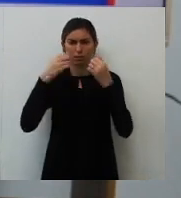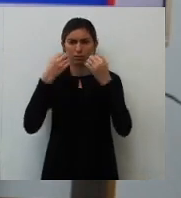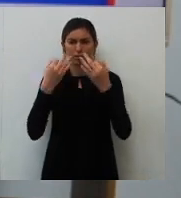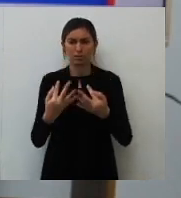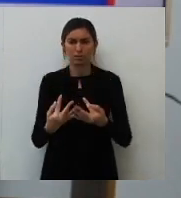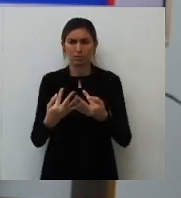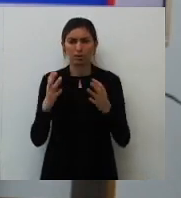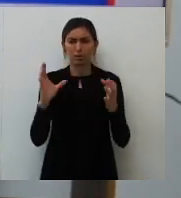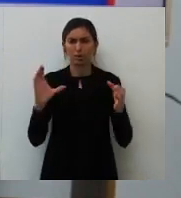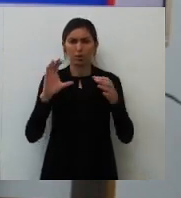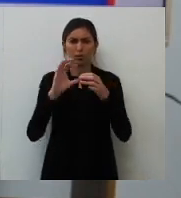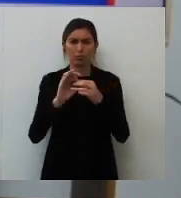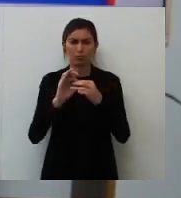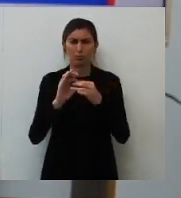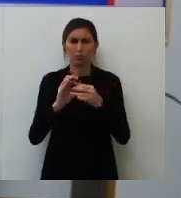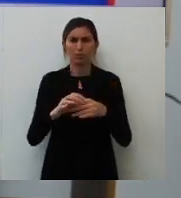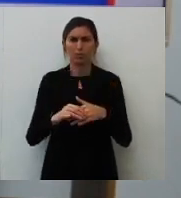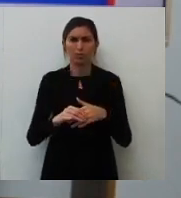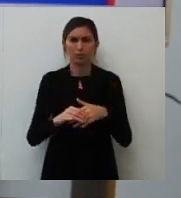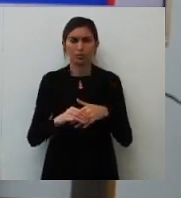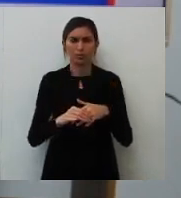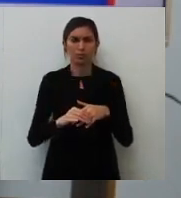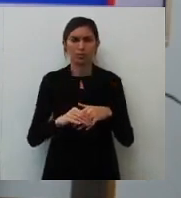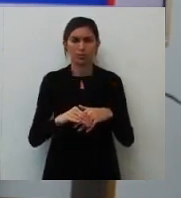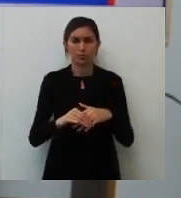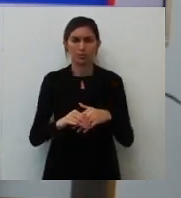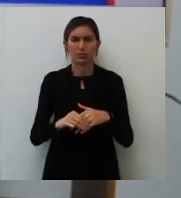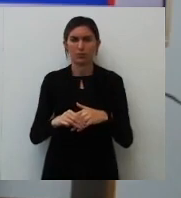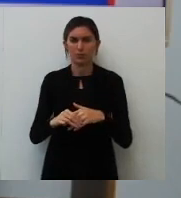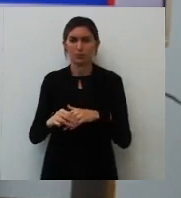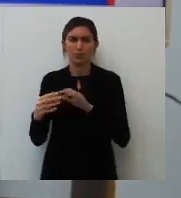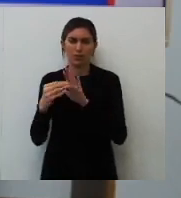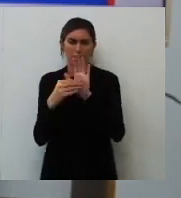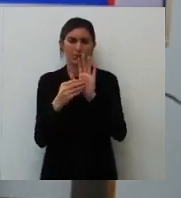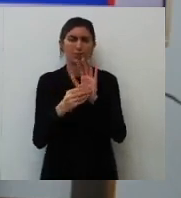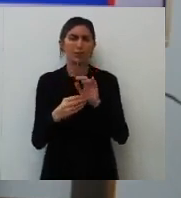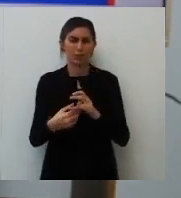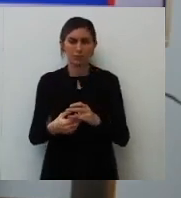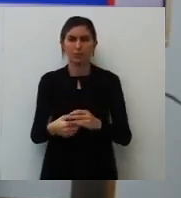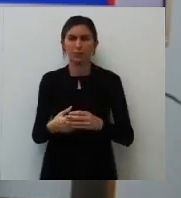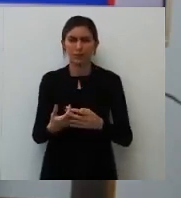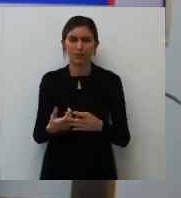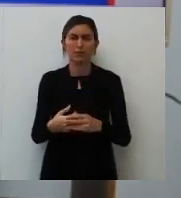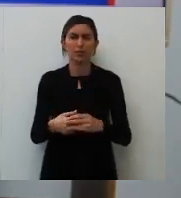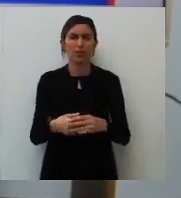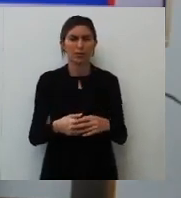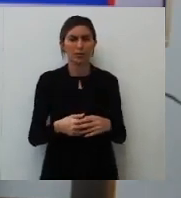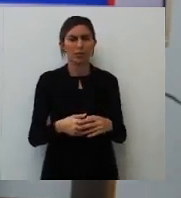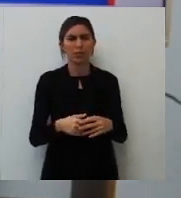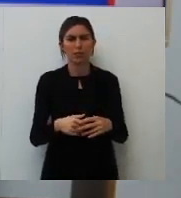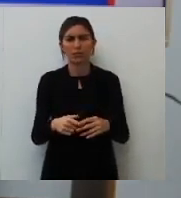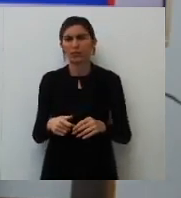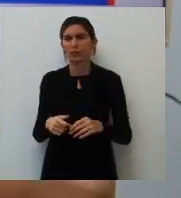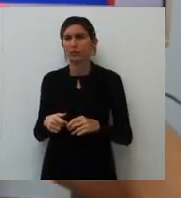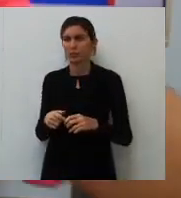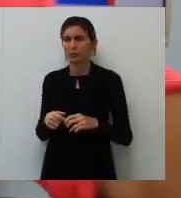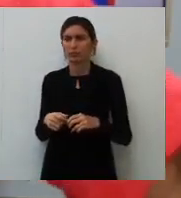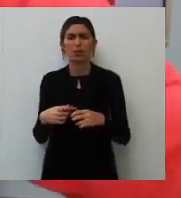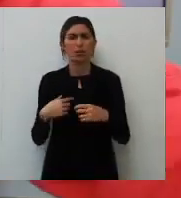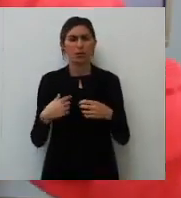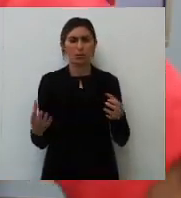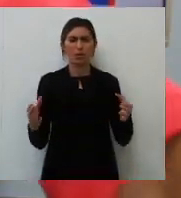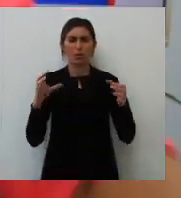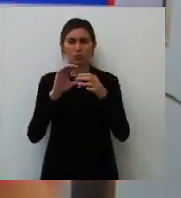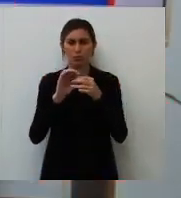relação a... somente para ele. Pronto. dá falta aqui hoje. Ah, beleza. Ok, beleza. Estão pedindo para eu voltar aqui porque teve um problema técnico, foi?